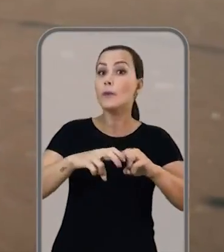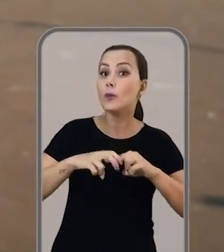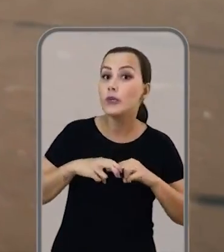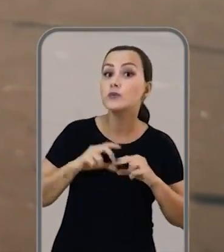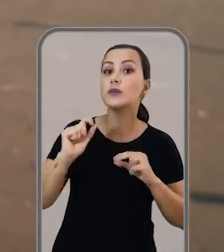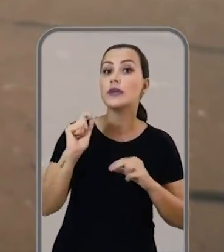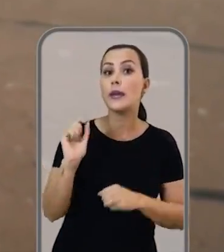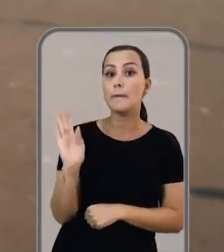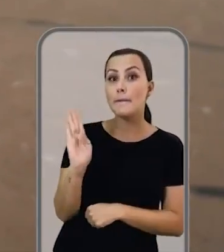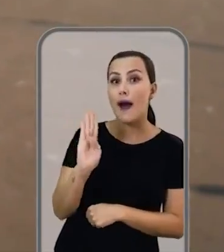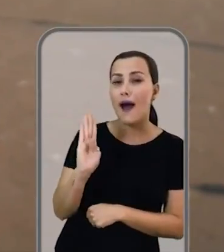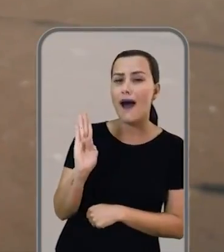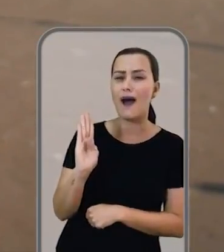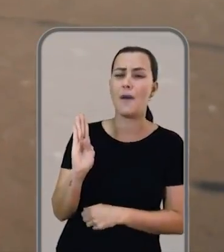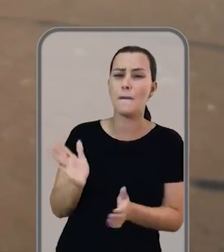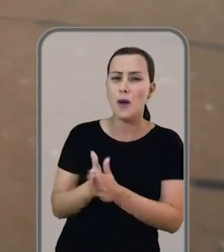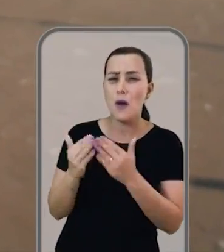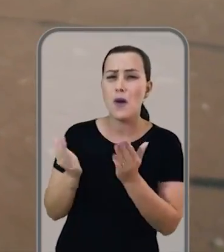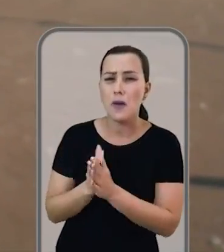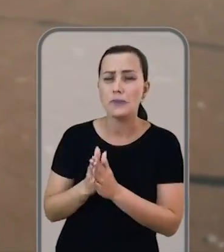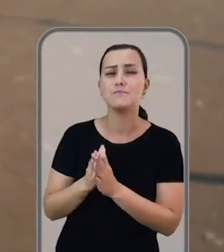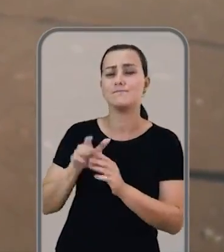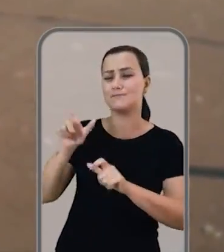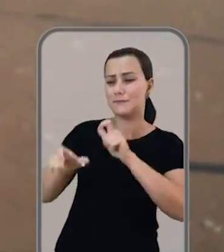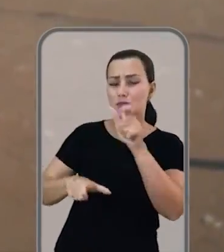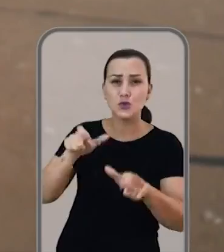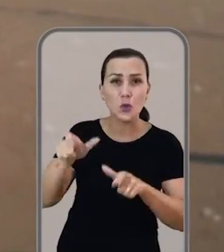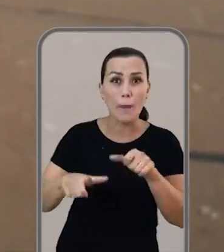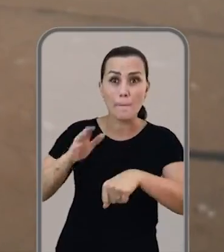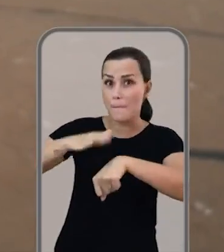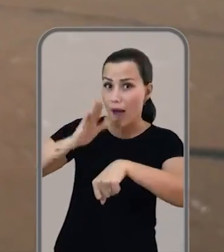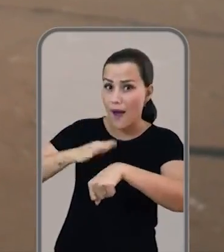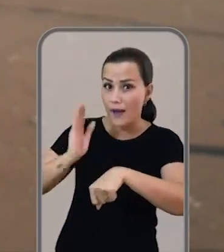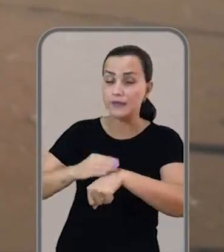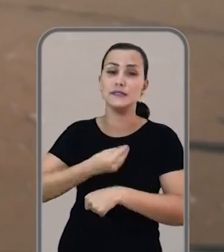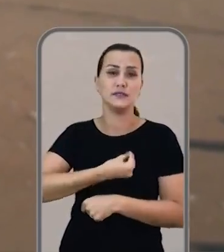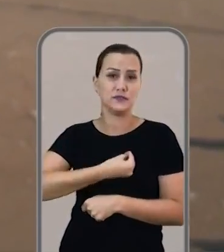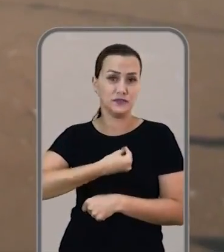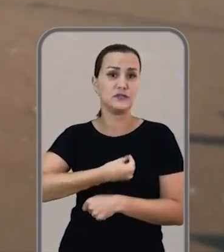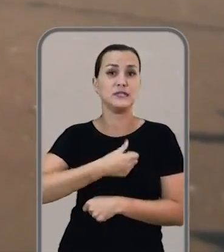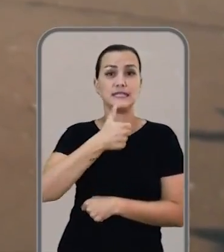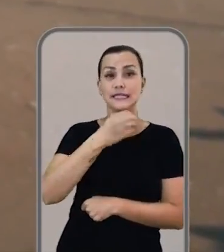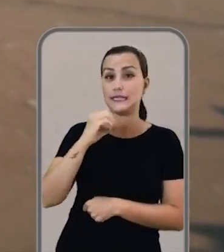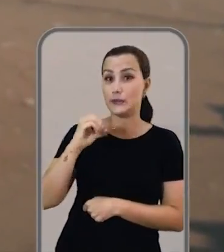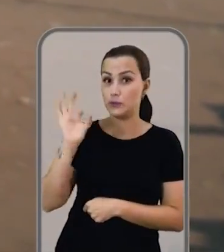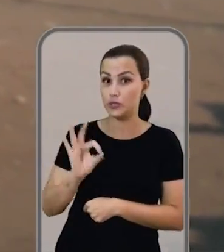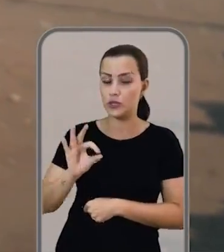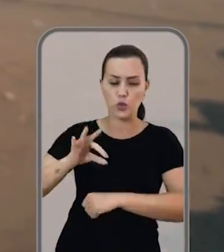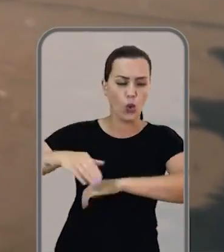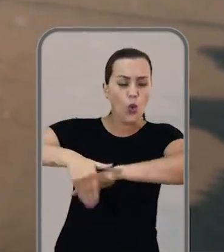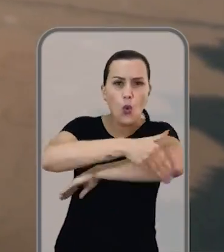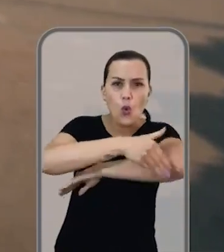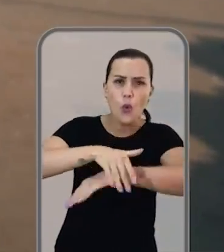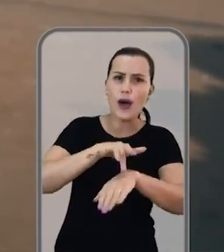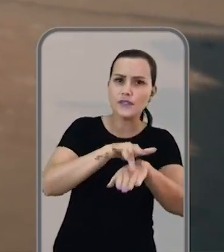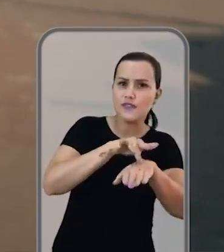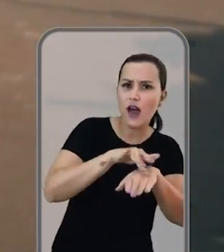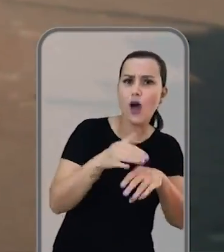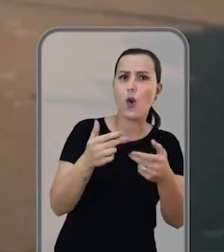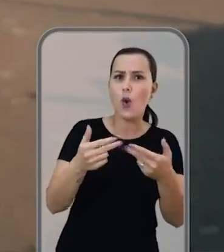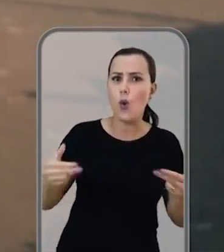vamos garantir nos bairros mais carentes e com maior densidade populacional, 100% de ruas asfaltadas,